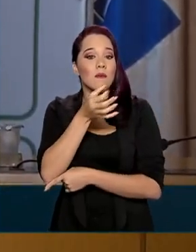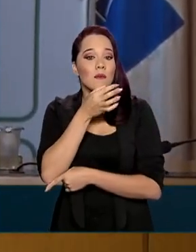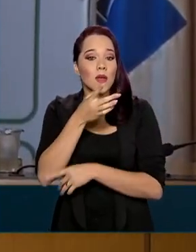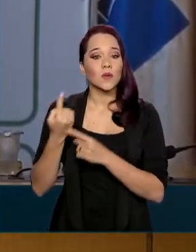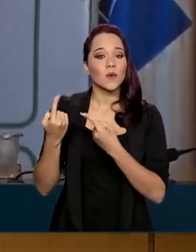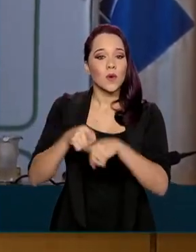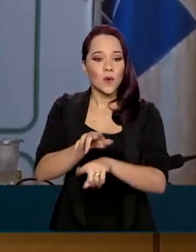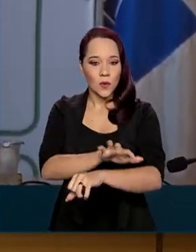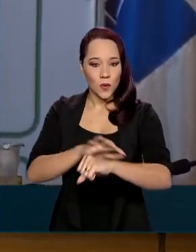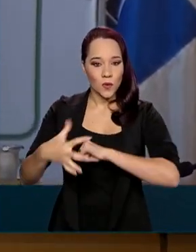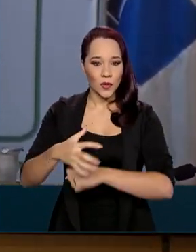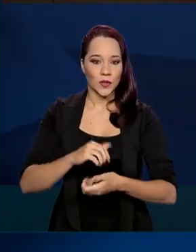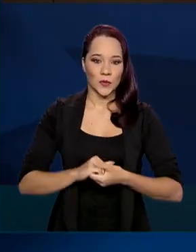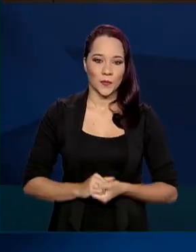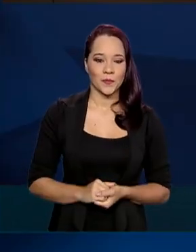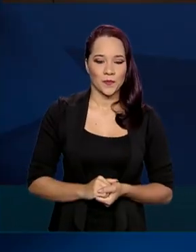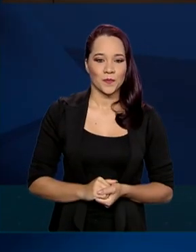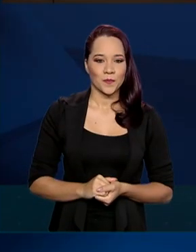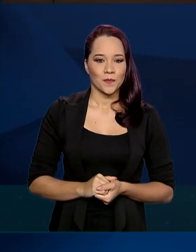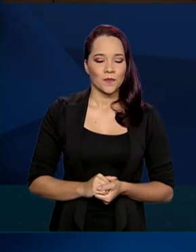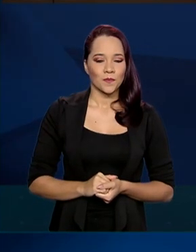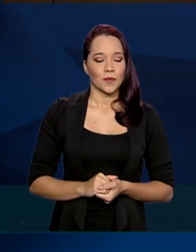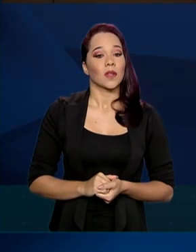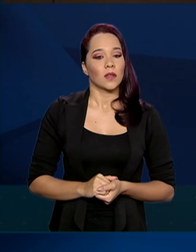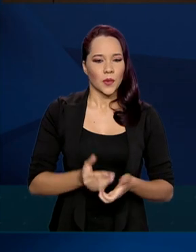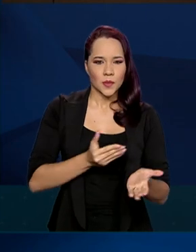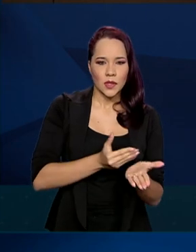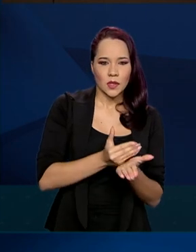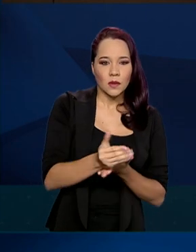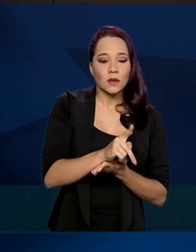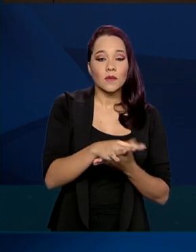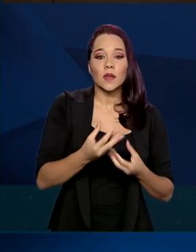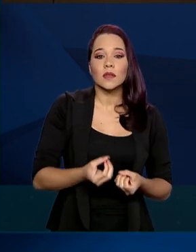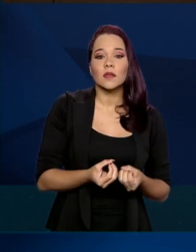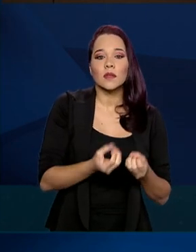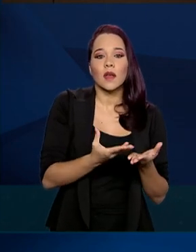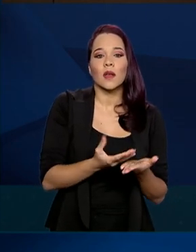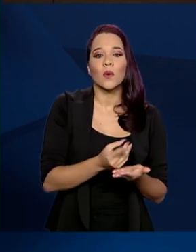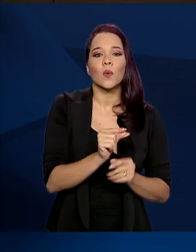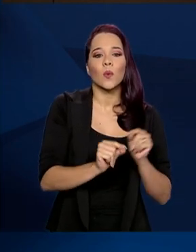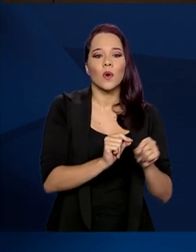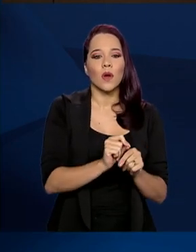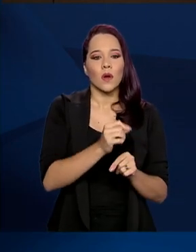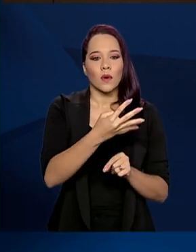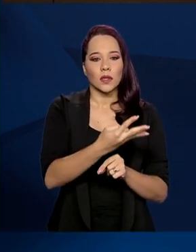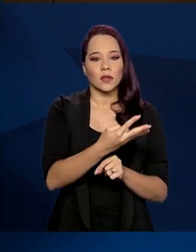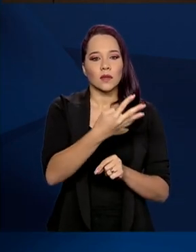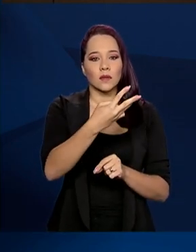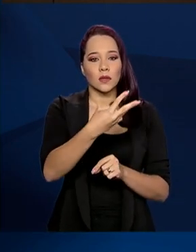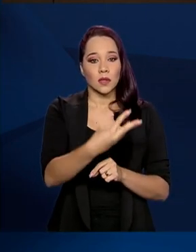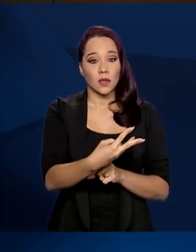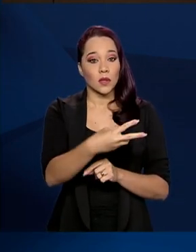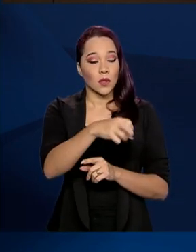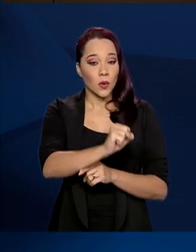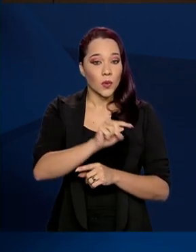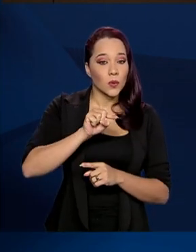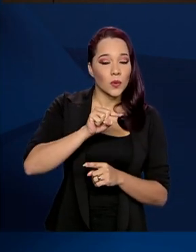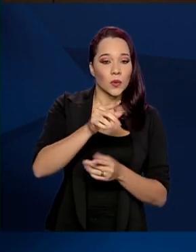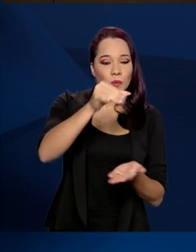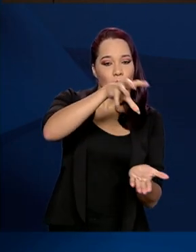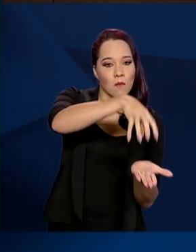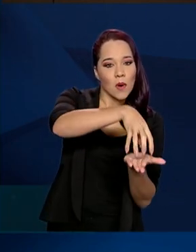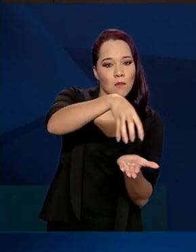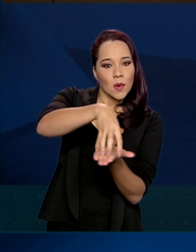a pandemia do coronavírus. Inicialmente, serão disponibilizados 438 pontos de